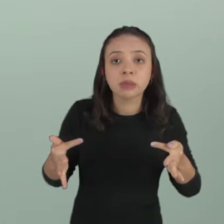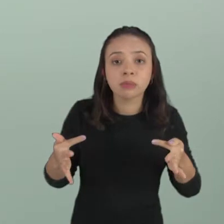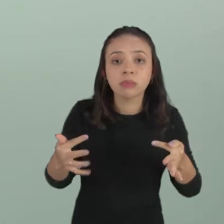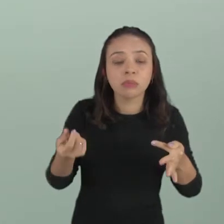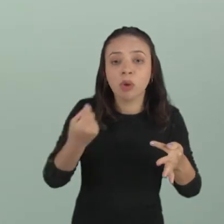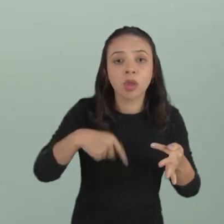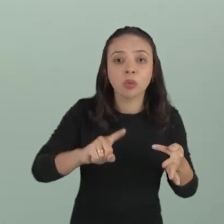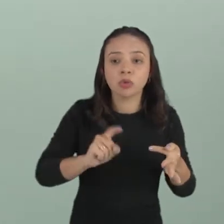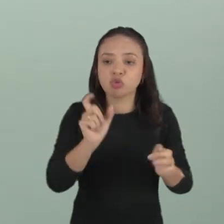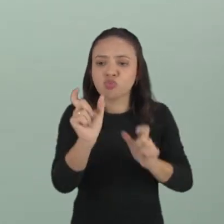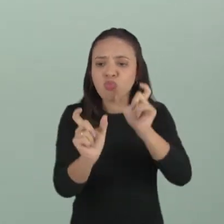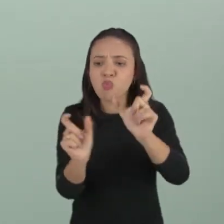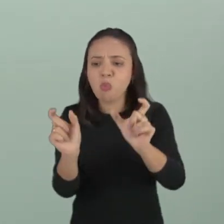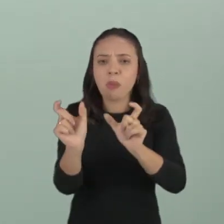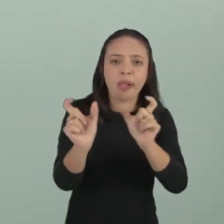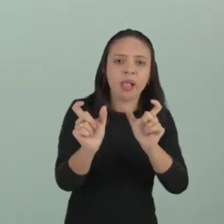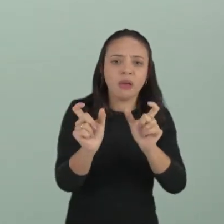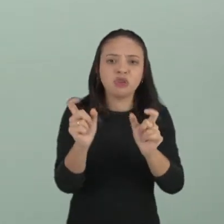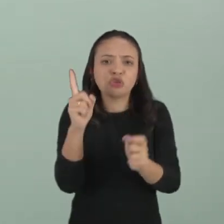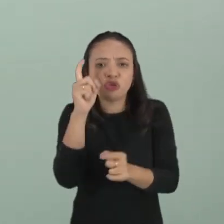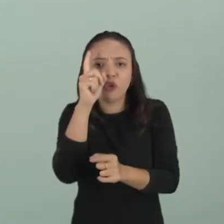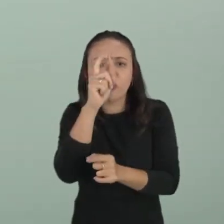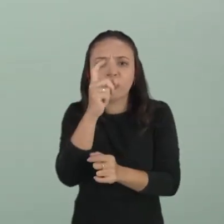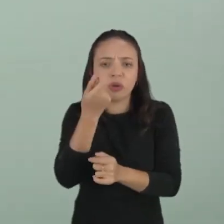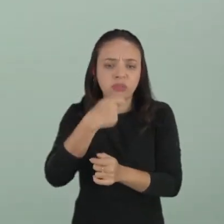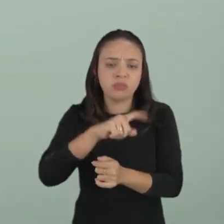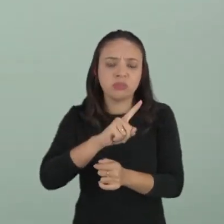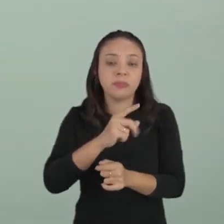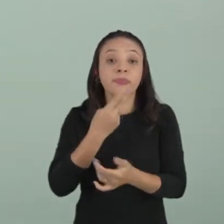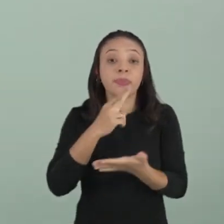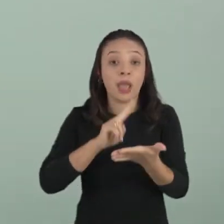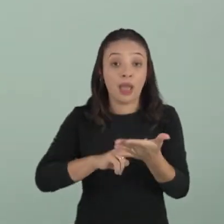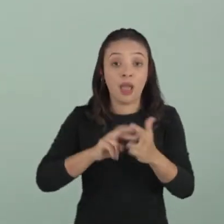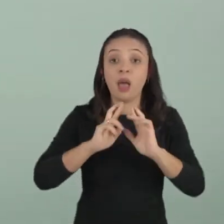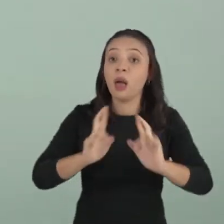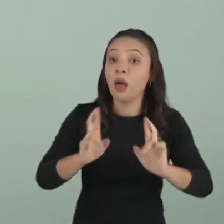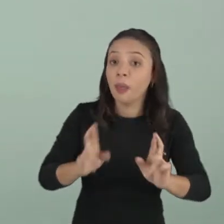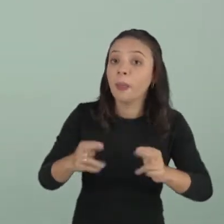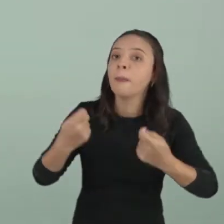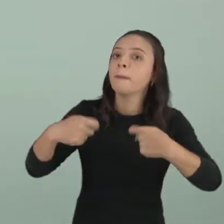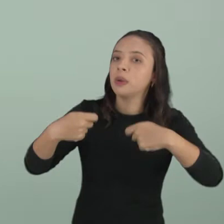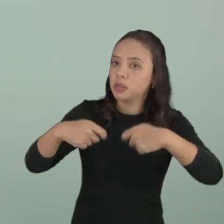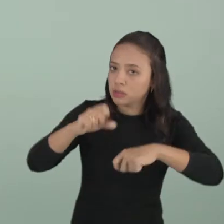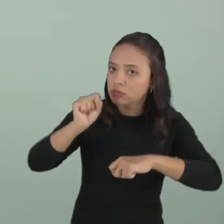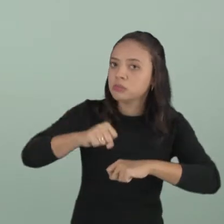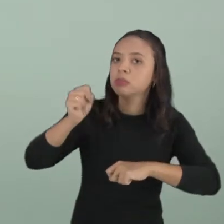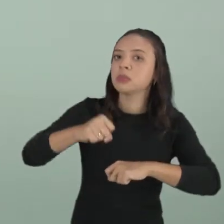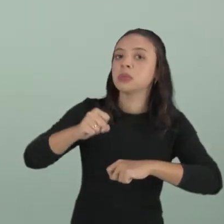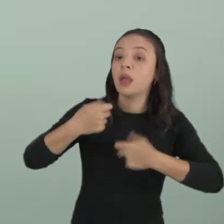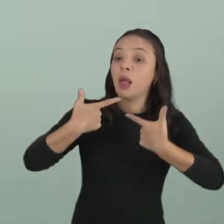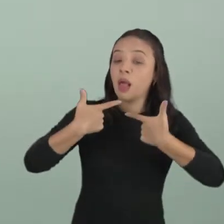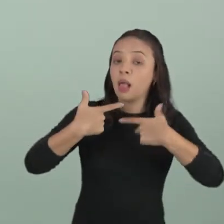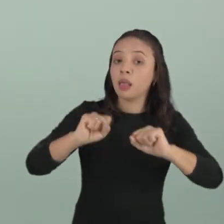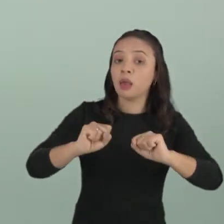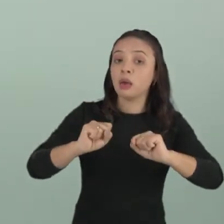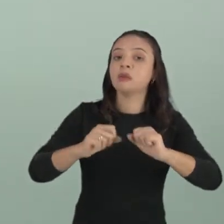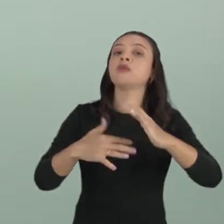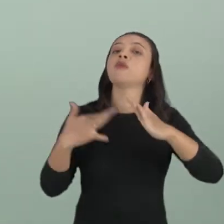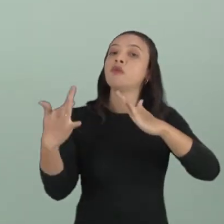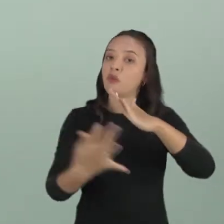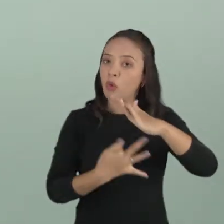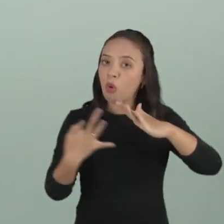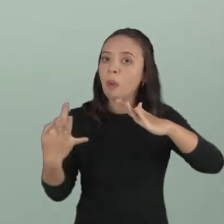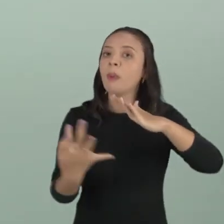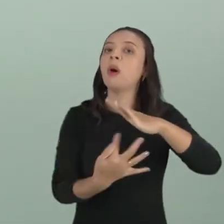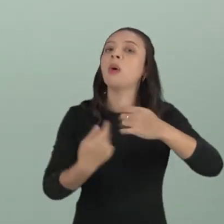utilizar palavras complexas. A carta de reclamação, ela exige sim que a linguagem seja formal.